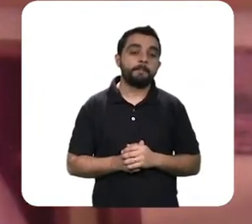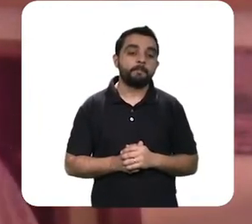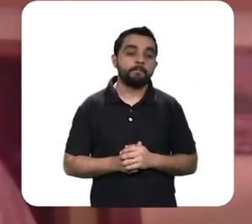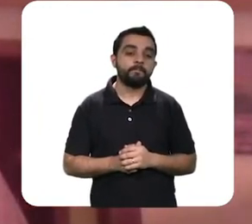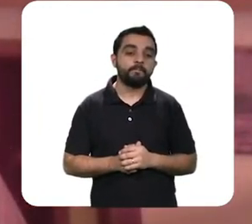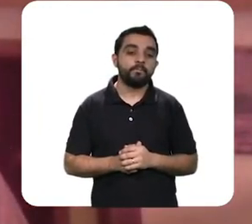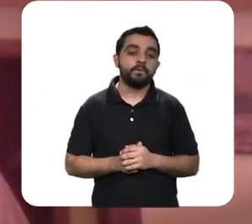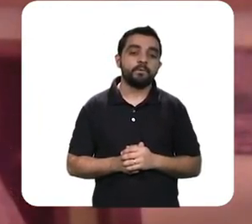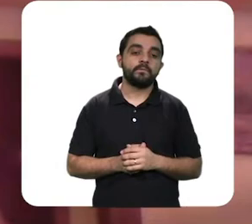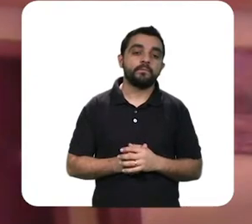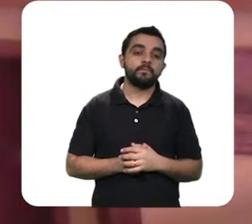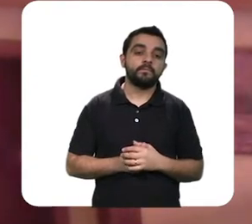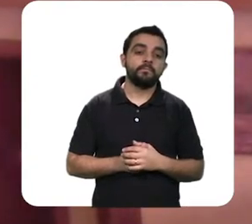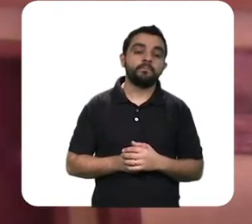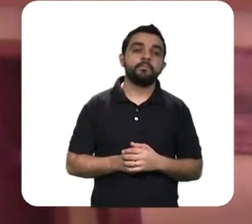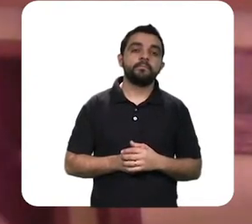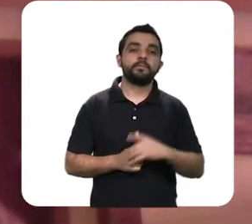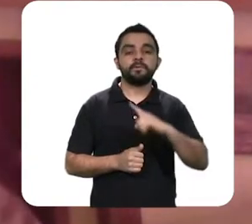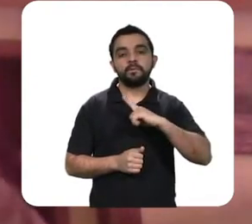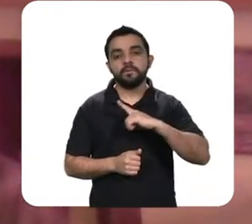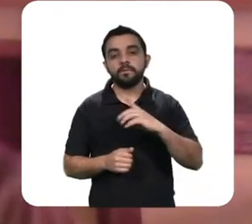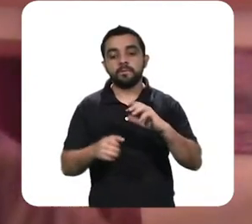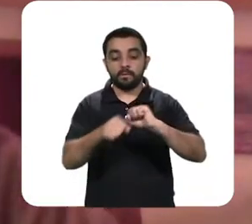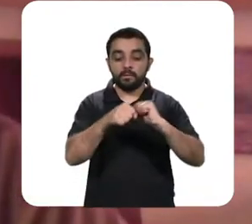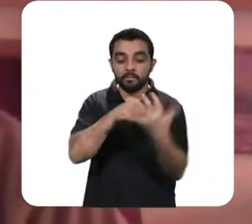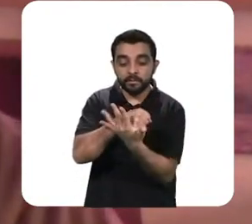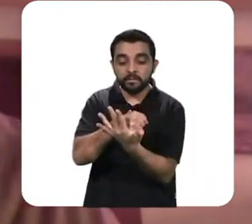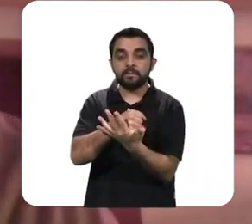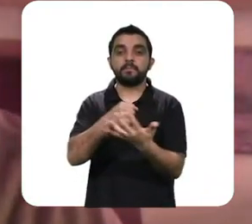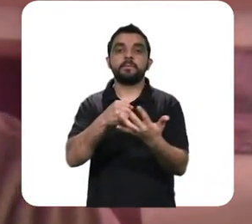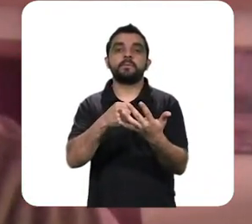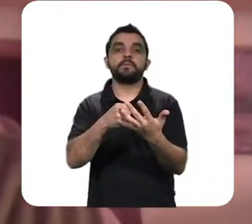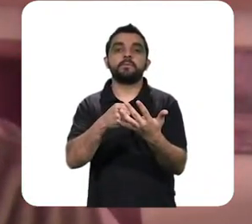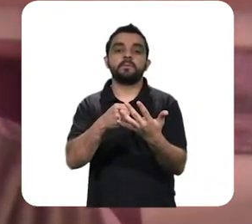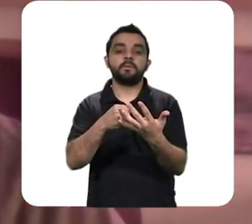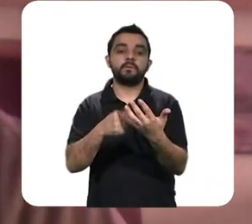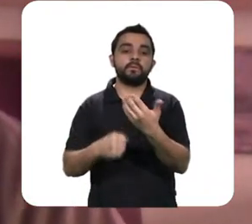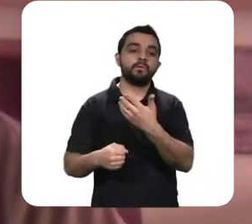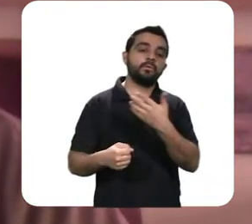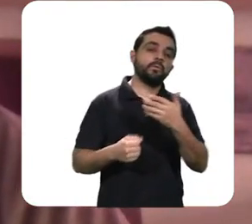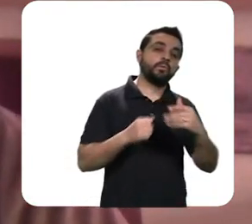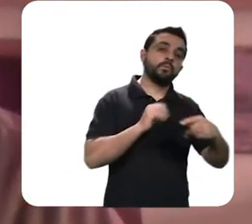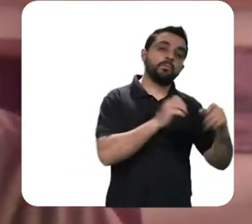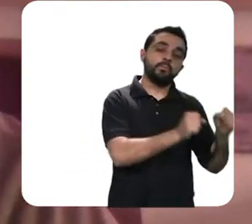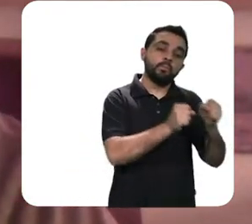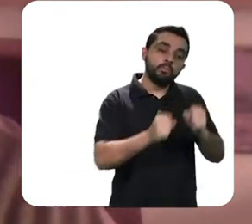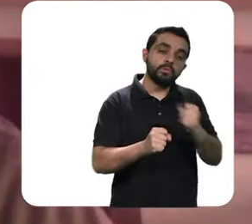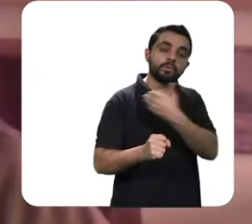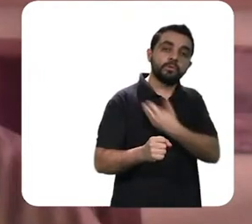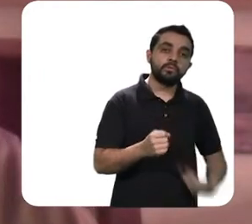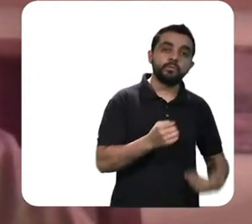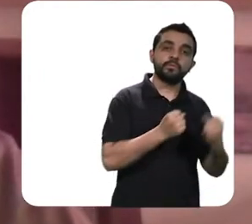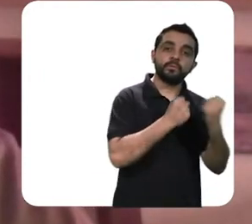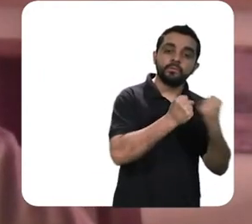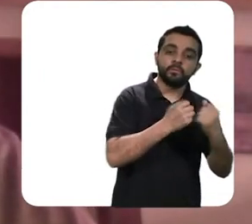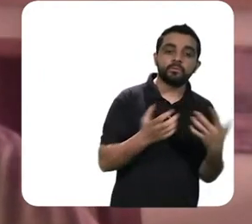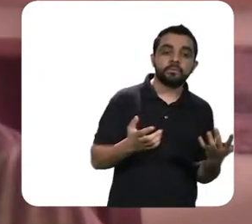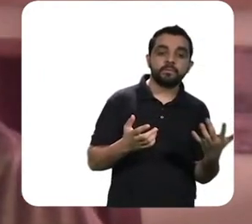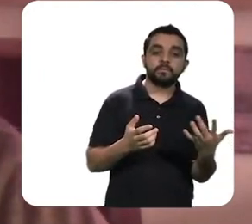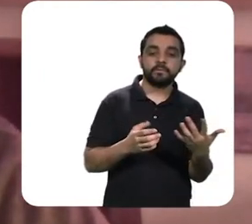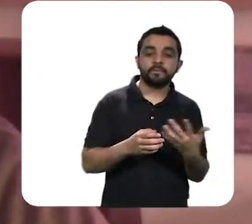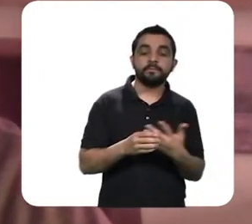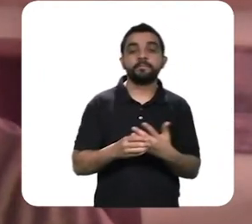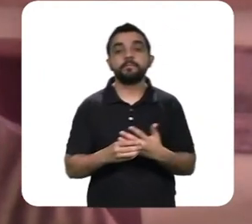achapante incontornável que a pandemia somada com a crise econômica embora o custo humano venha a ser terrível